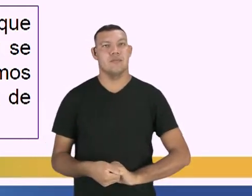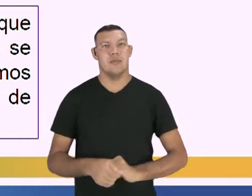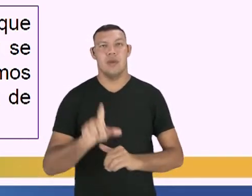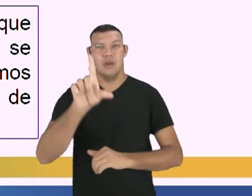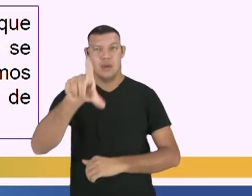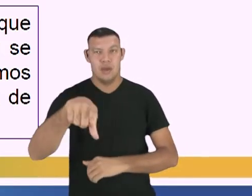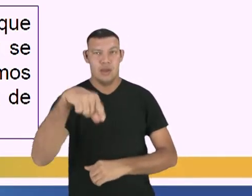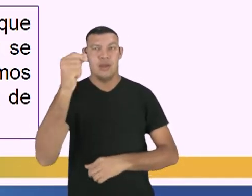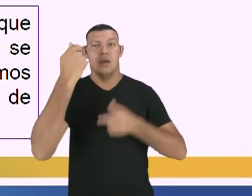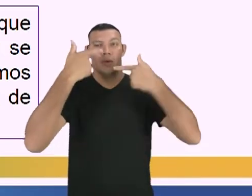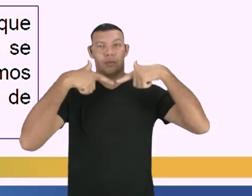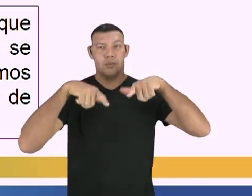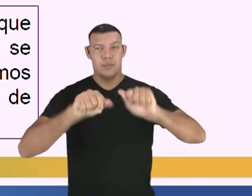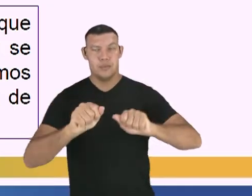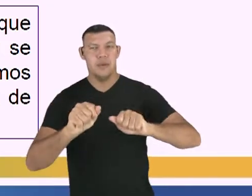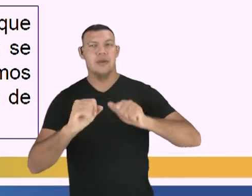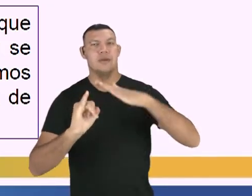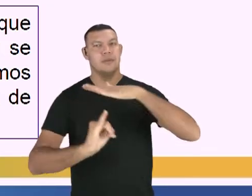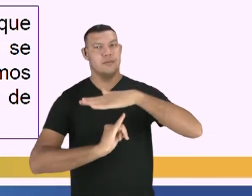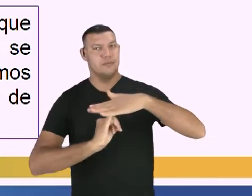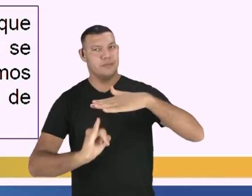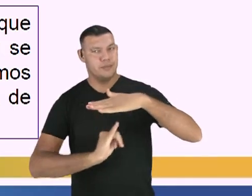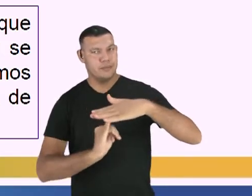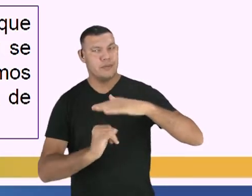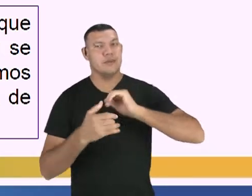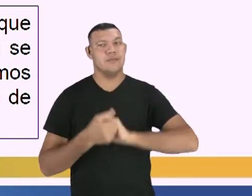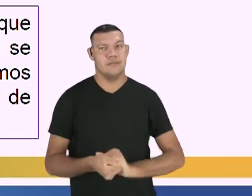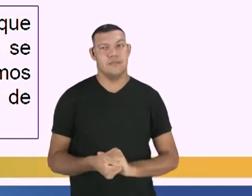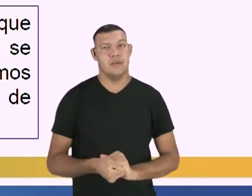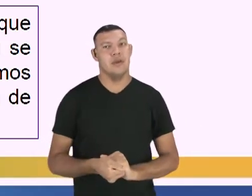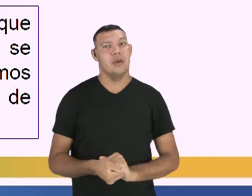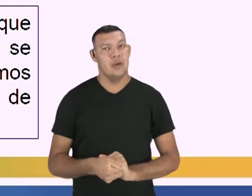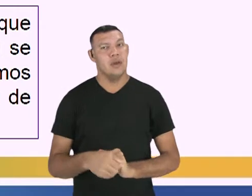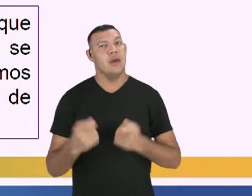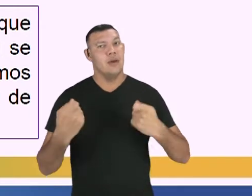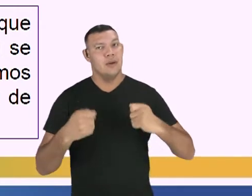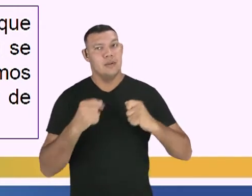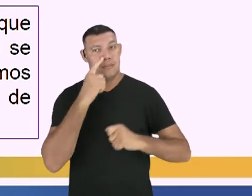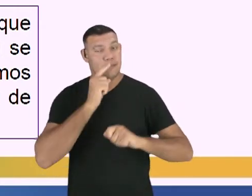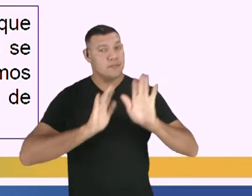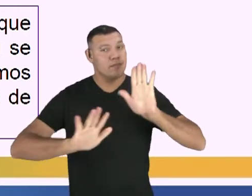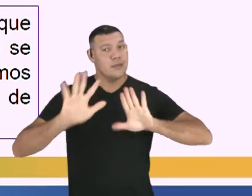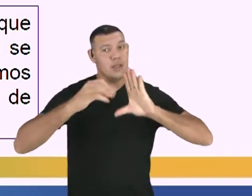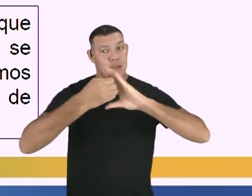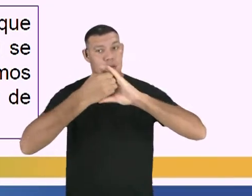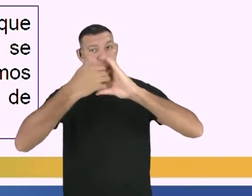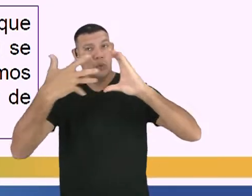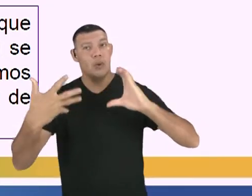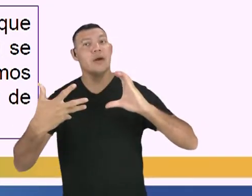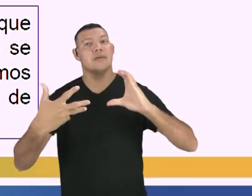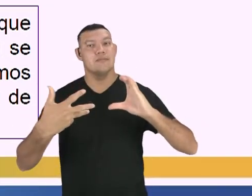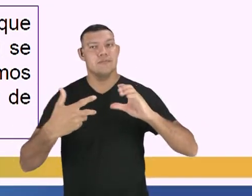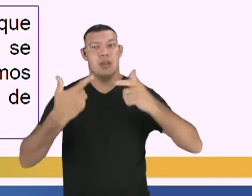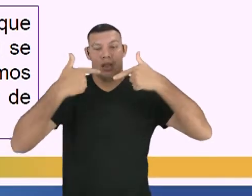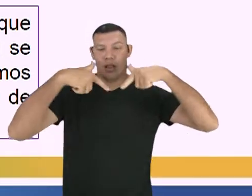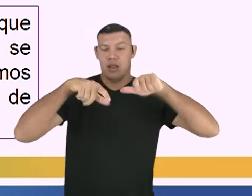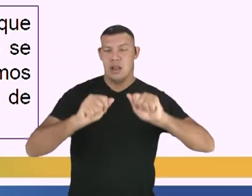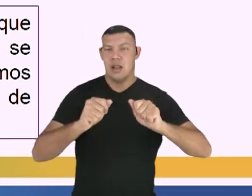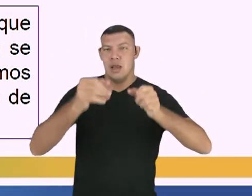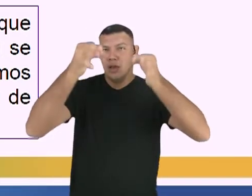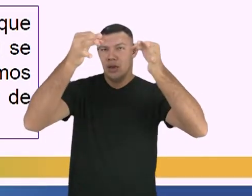Escolhemos uma linguagem mais coloquial, sem se descuidar de aspectos da norma padrão, como